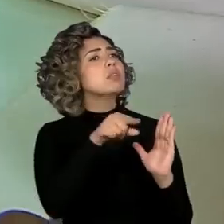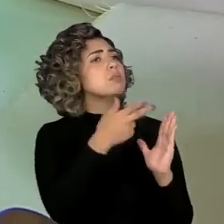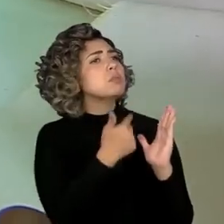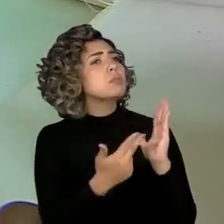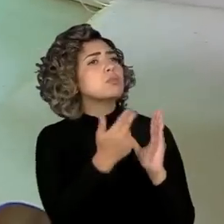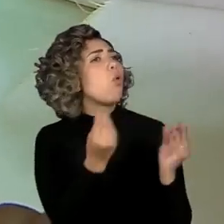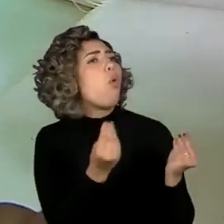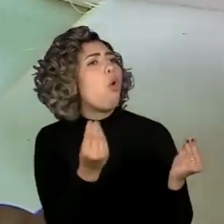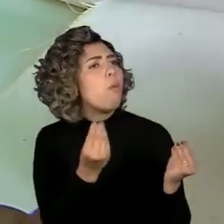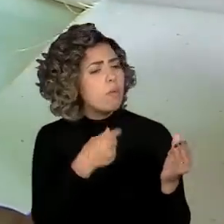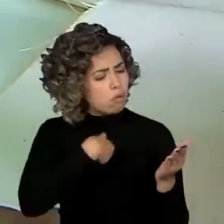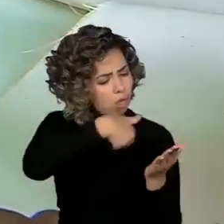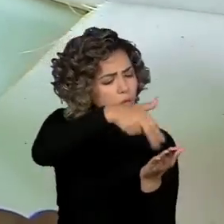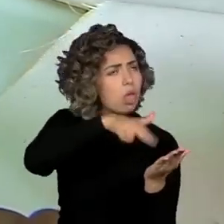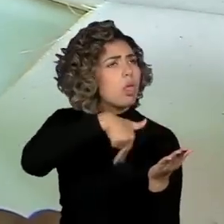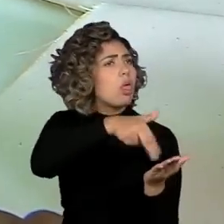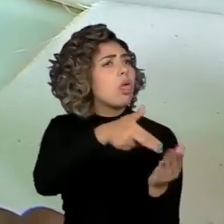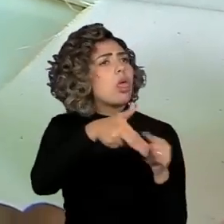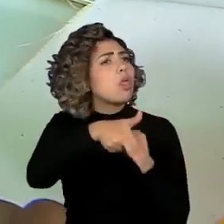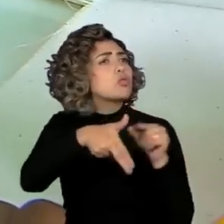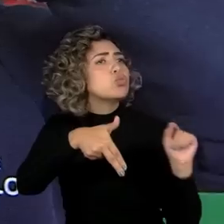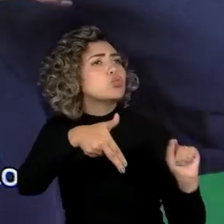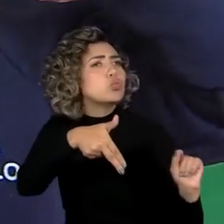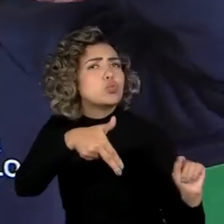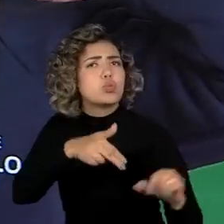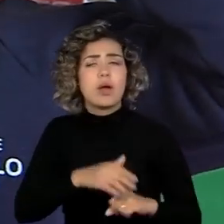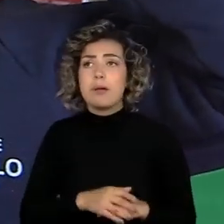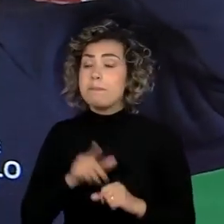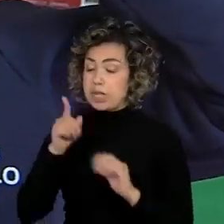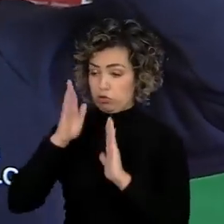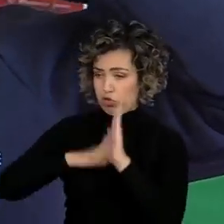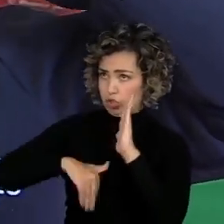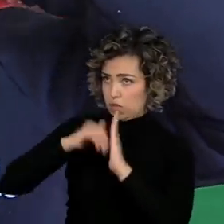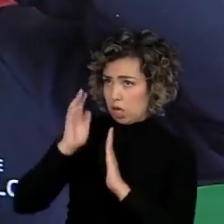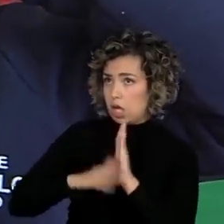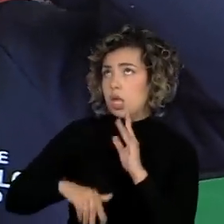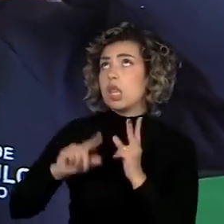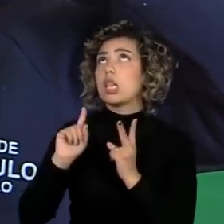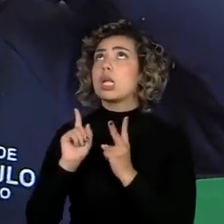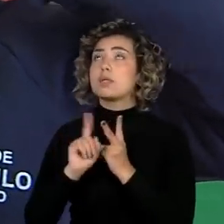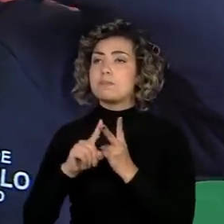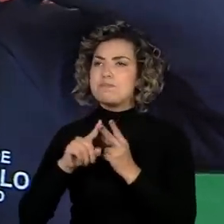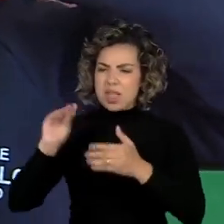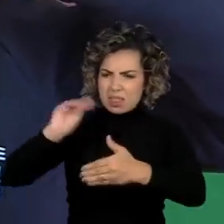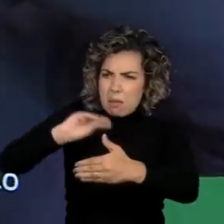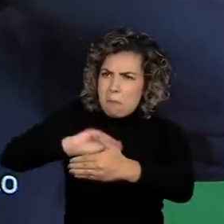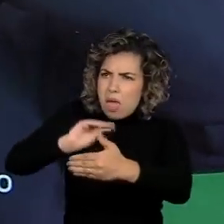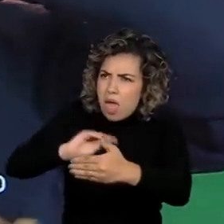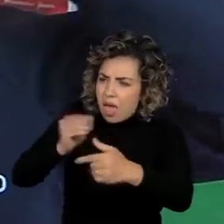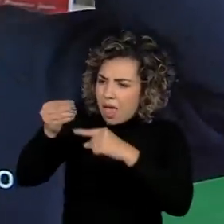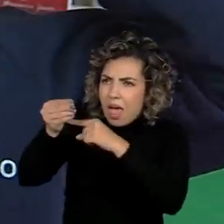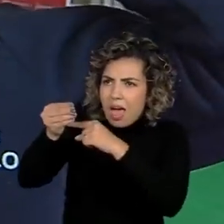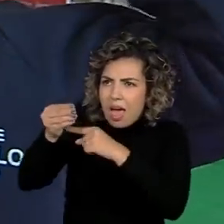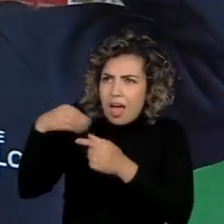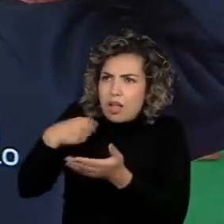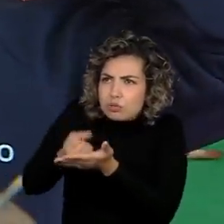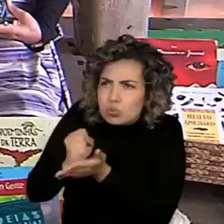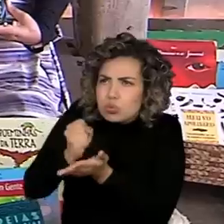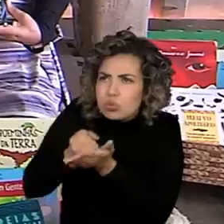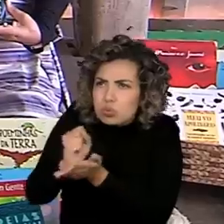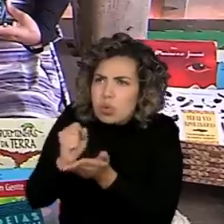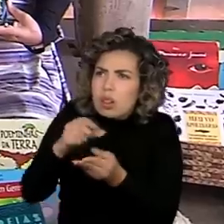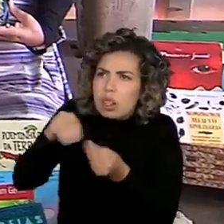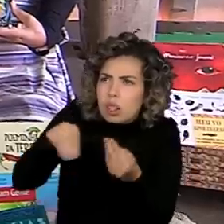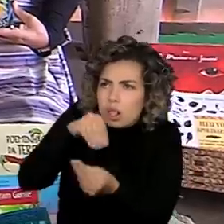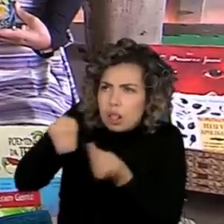É tinta, tempero e lápis de carvão.